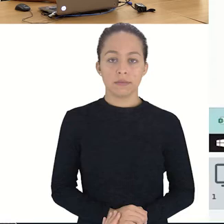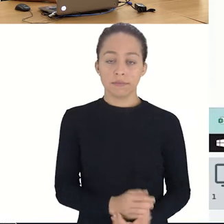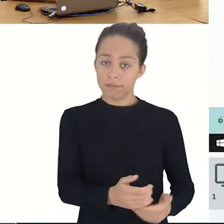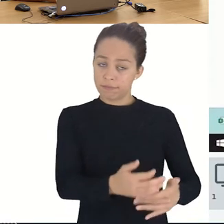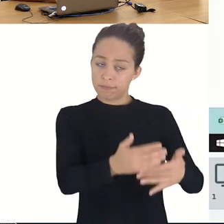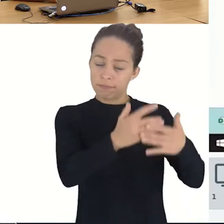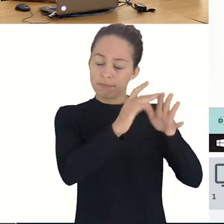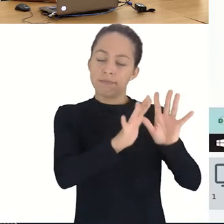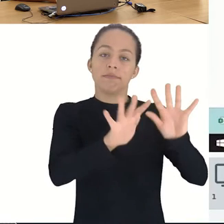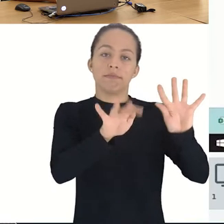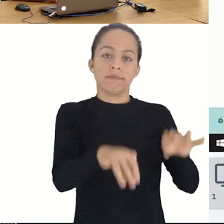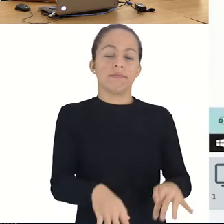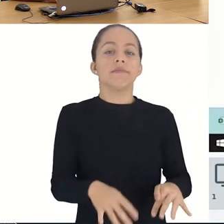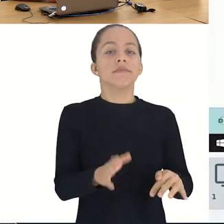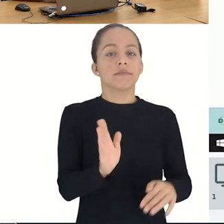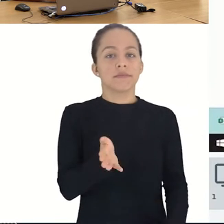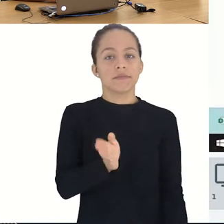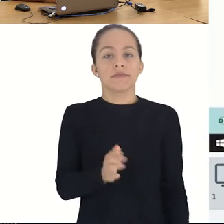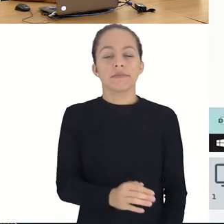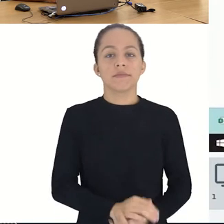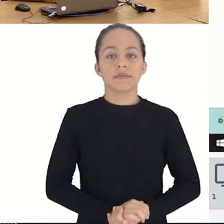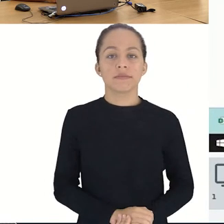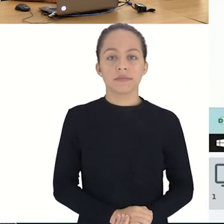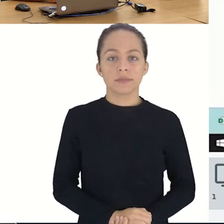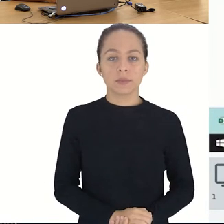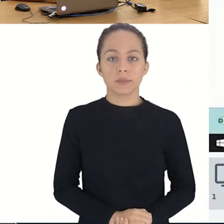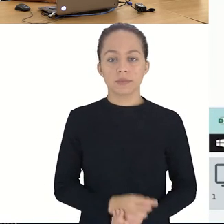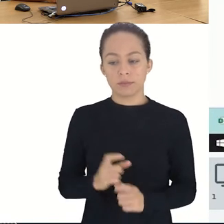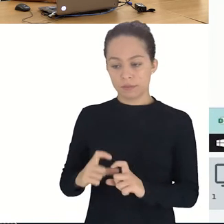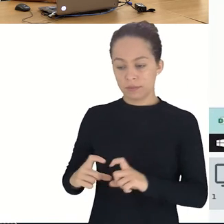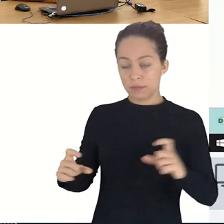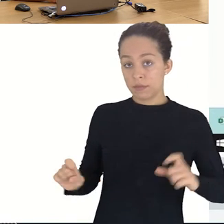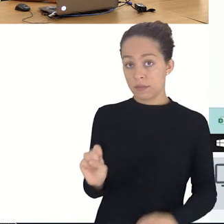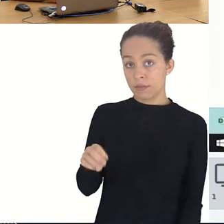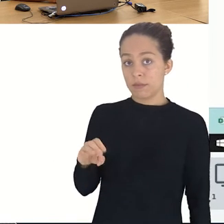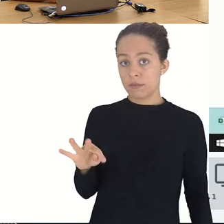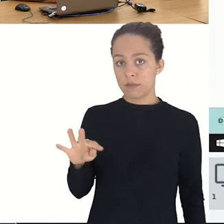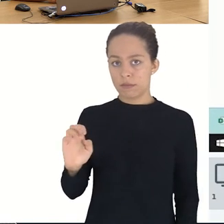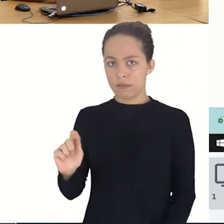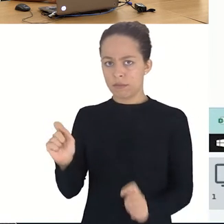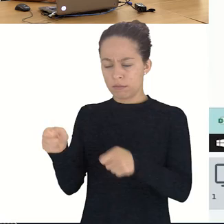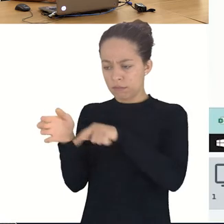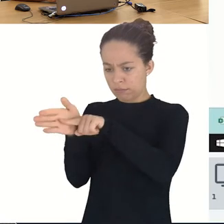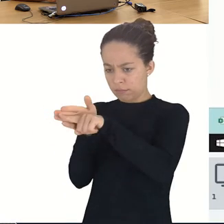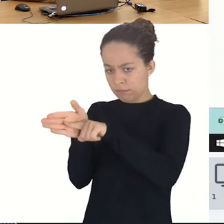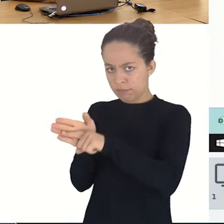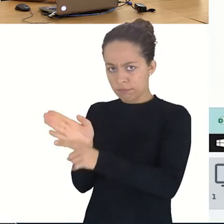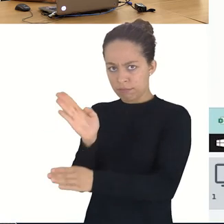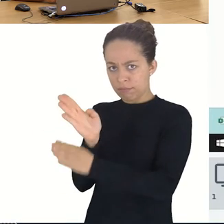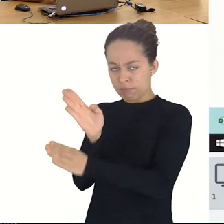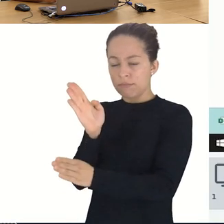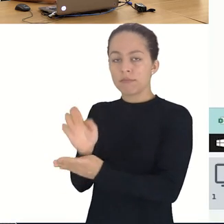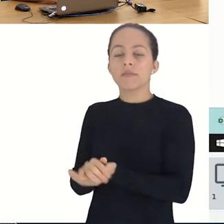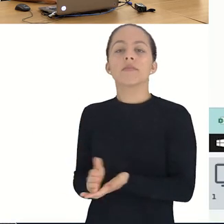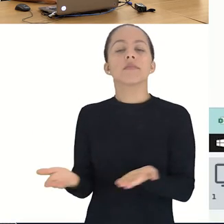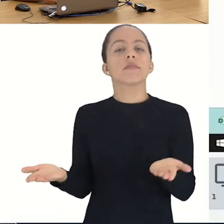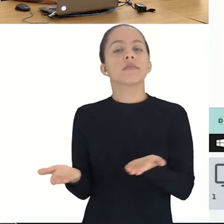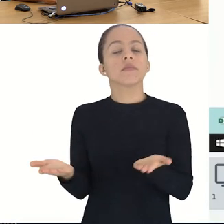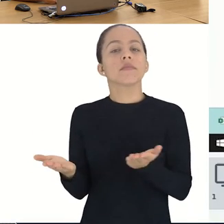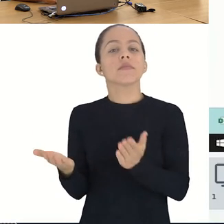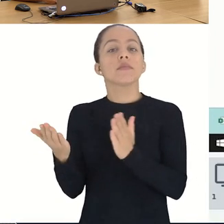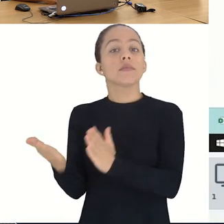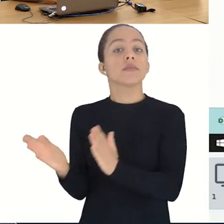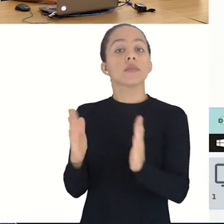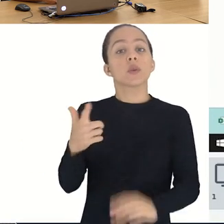Já chegamos ao final da lista. A semente utilizada pode ser conferida. Vamos